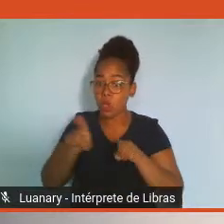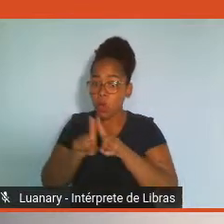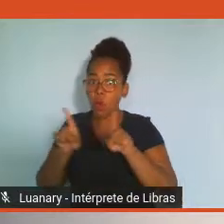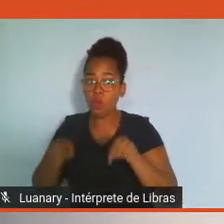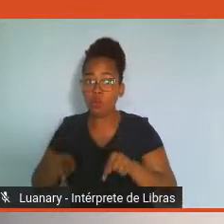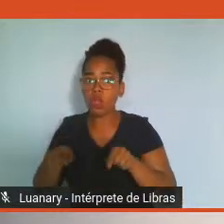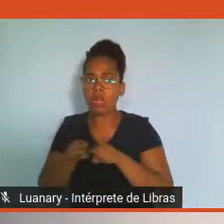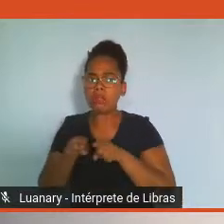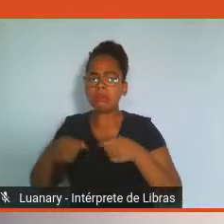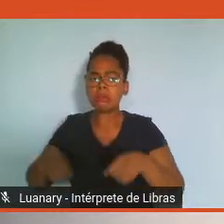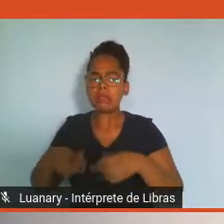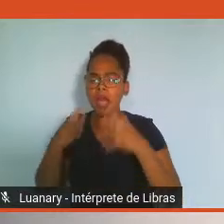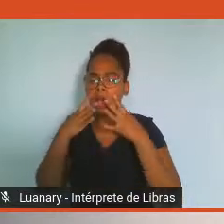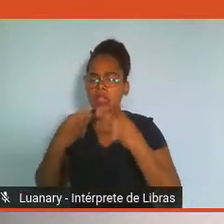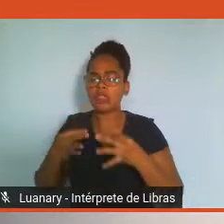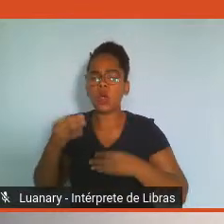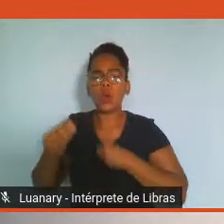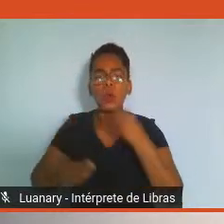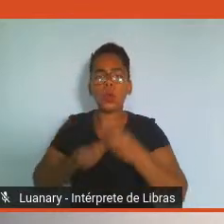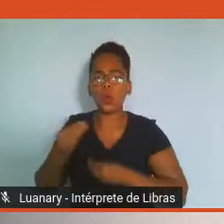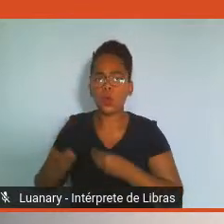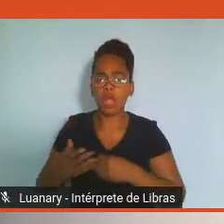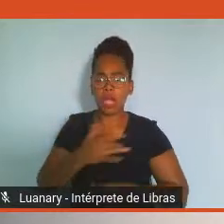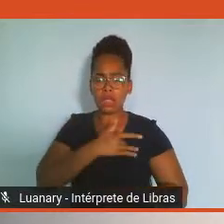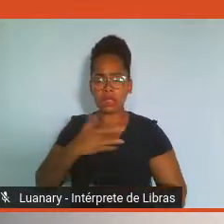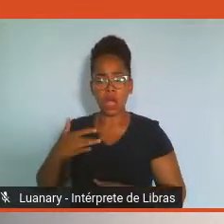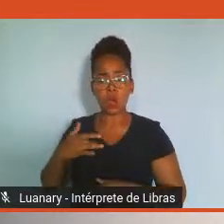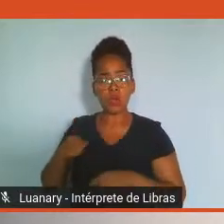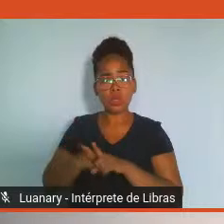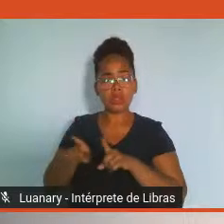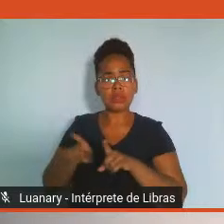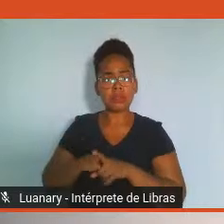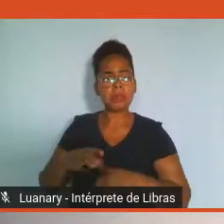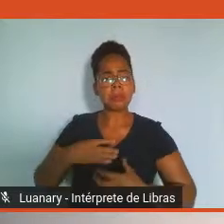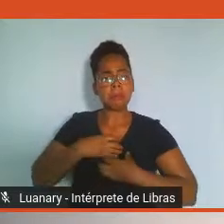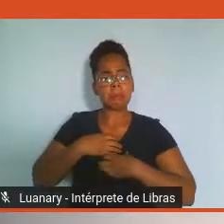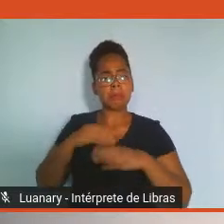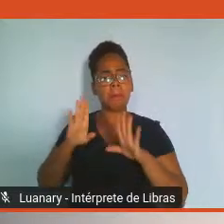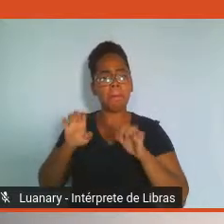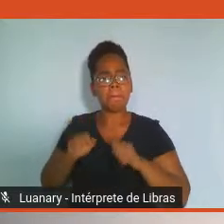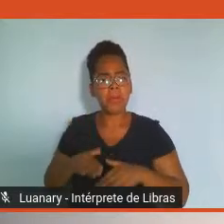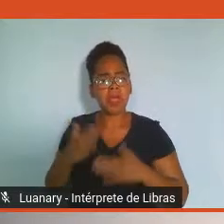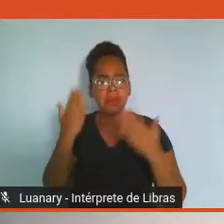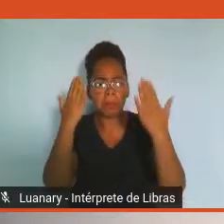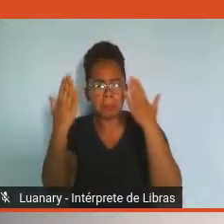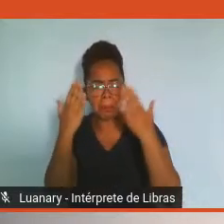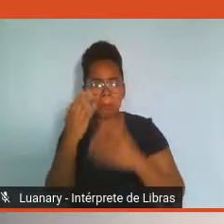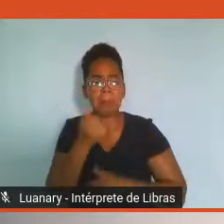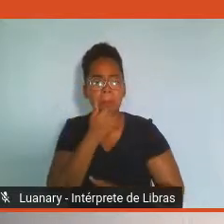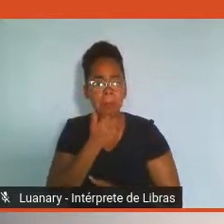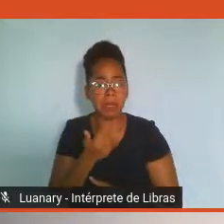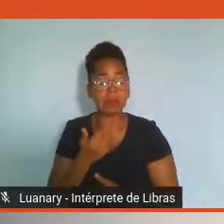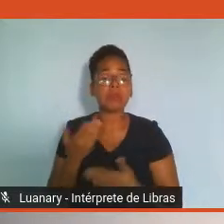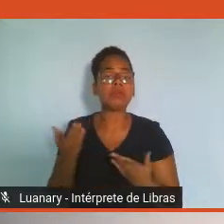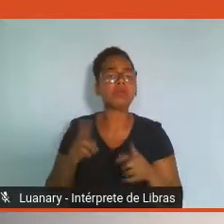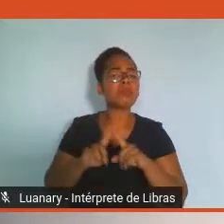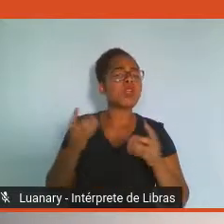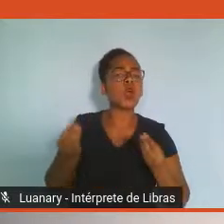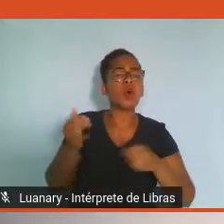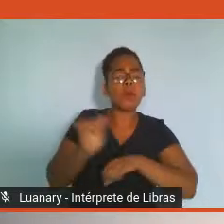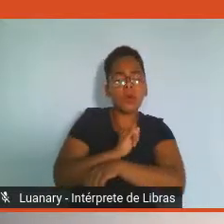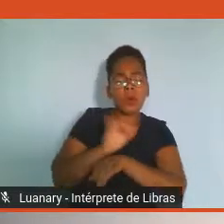Então, como podemos pensar em ações integrativas que impactem o bem-estar dos nossos colaboradores?